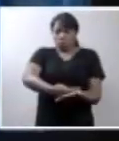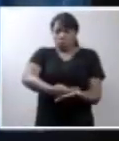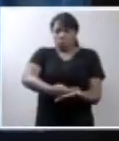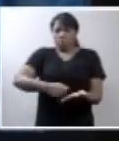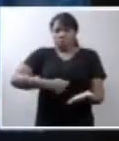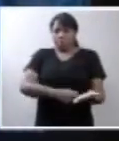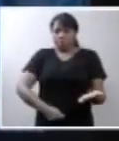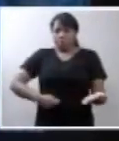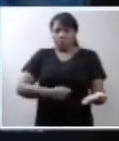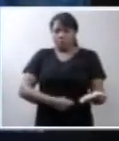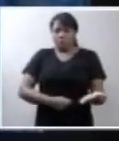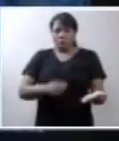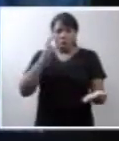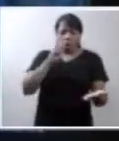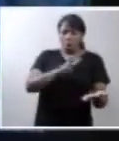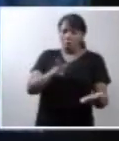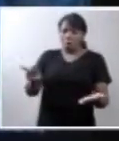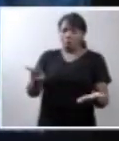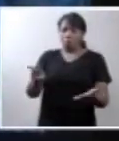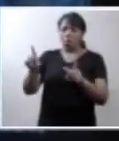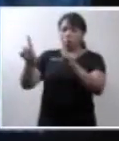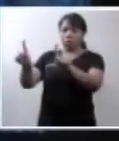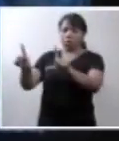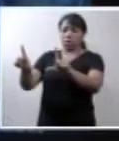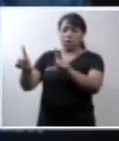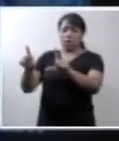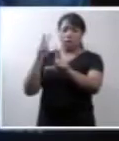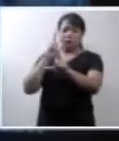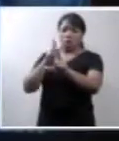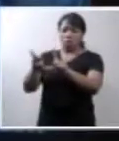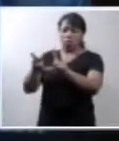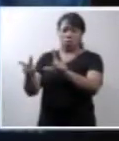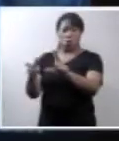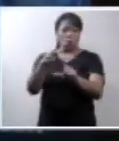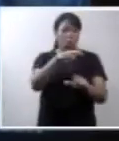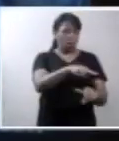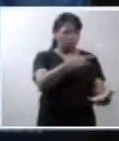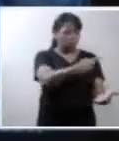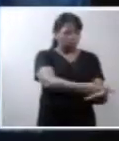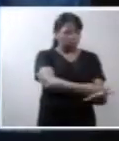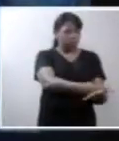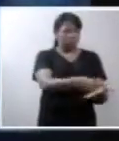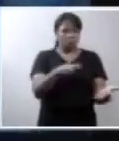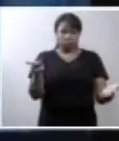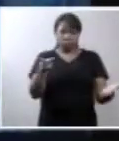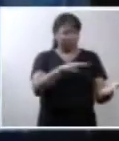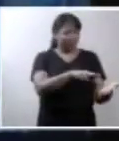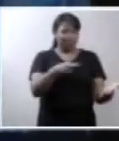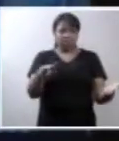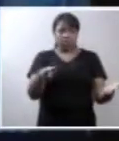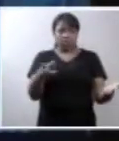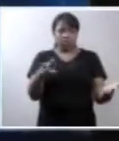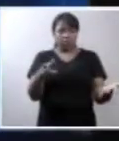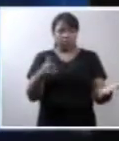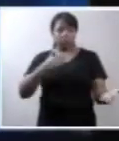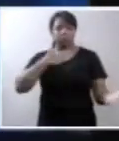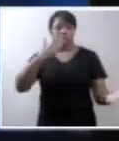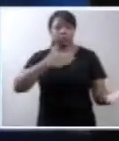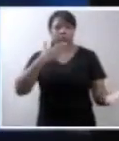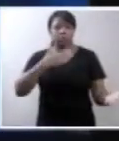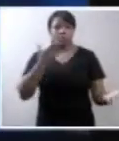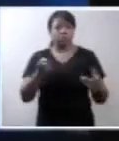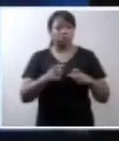barriga, que ele olhou para a tela e olhou para mim, o coração cheia, sabe? Deu um estrócio.